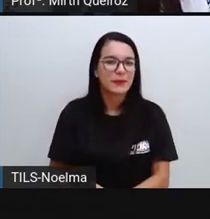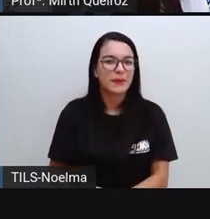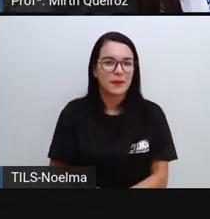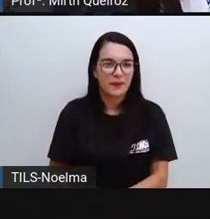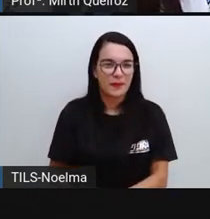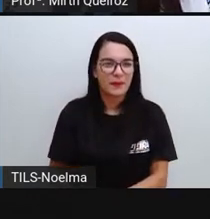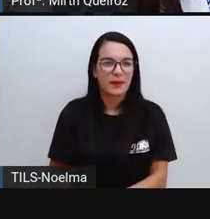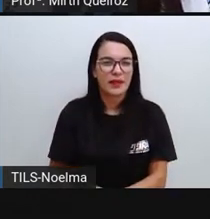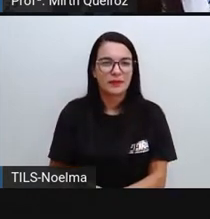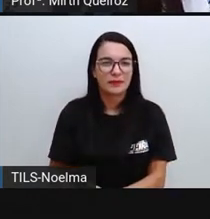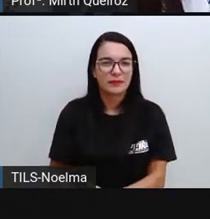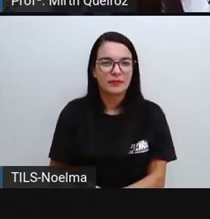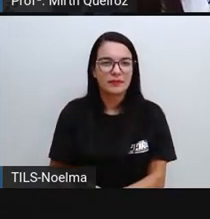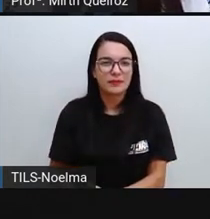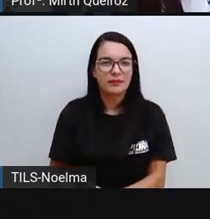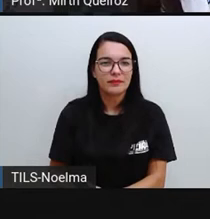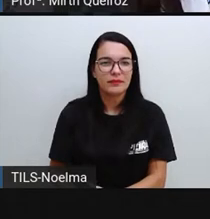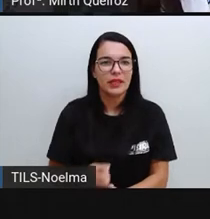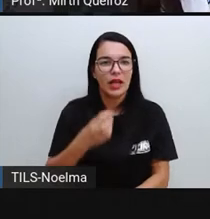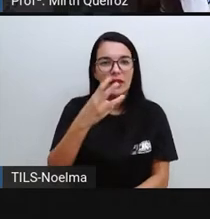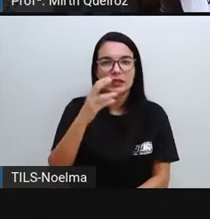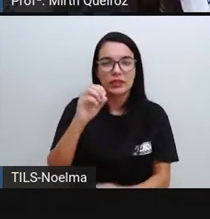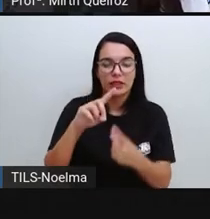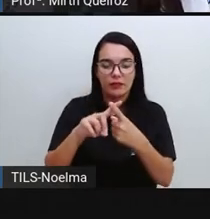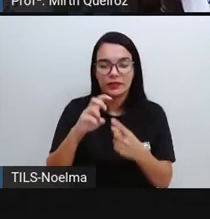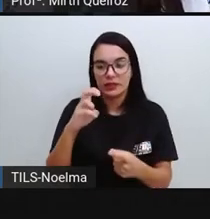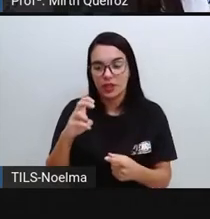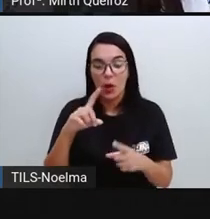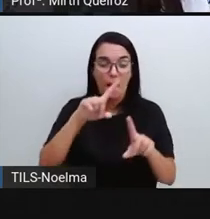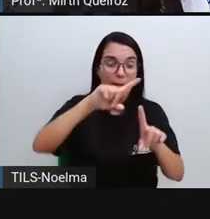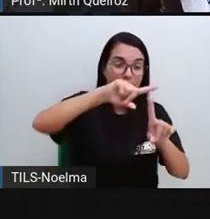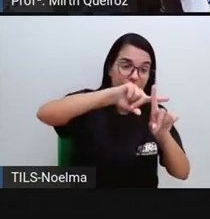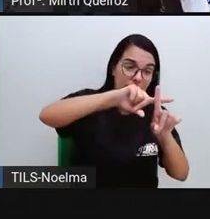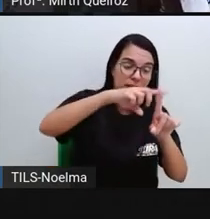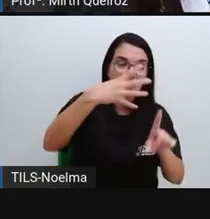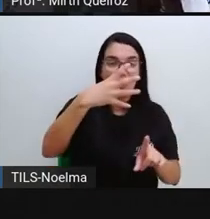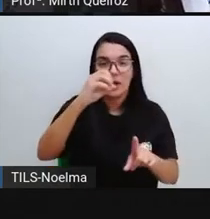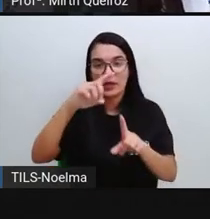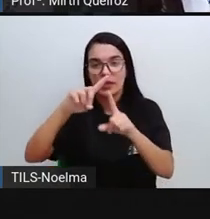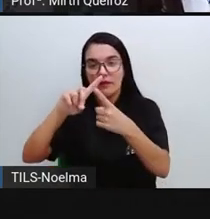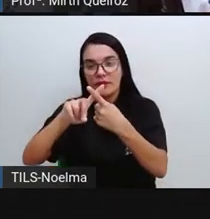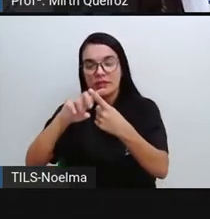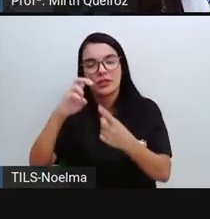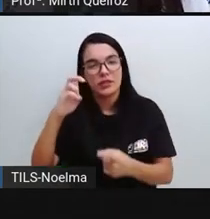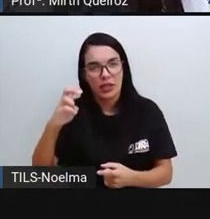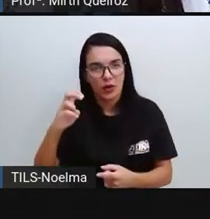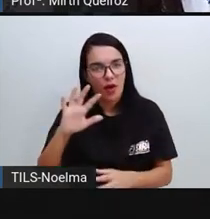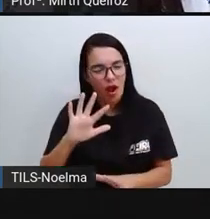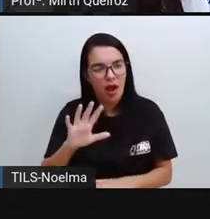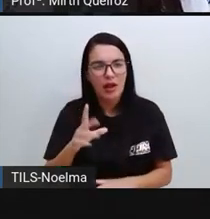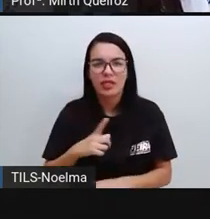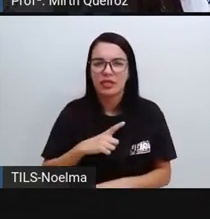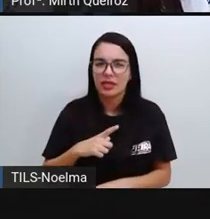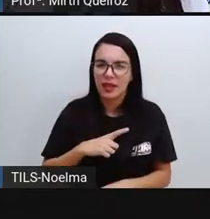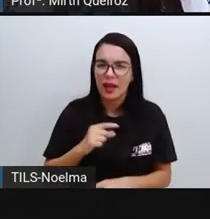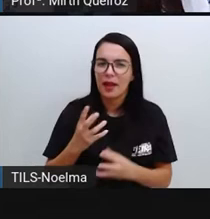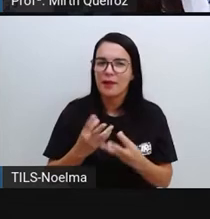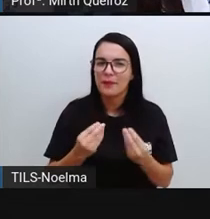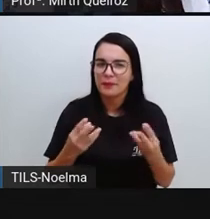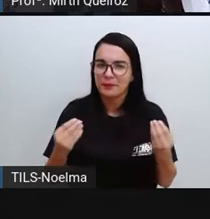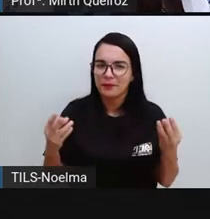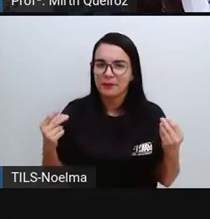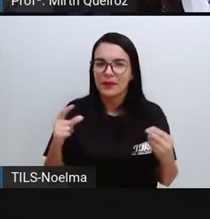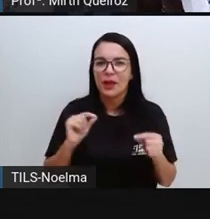resultado da conta, 30 vezes 5 mais 40 vezes 5. Na maioria das calculadoras clássicas,